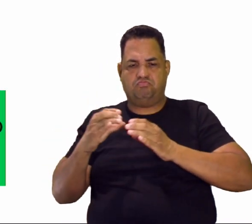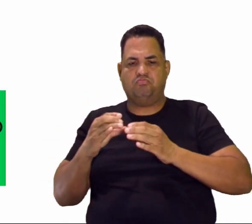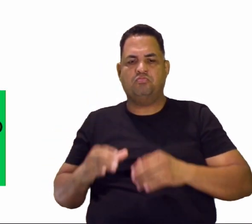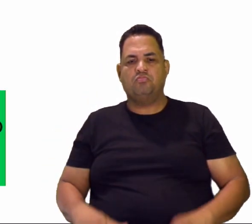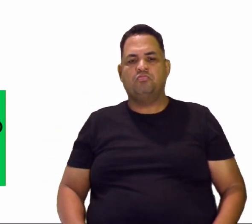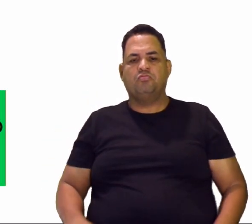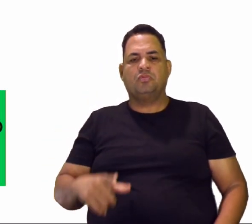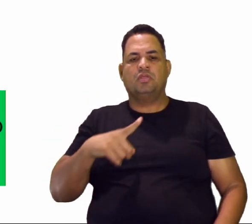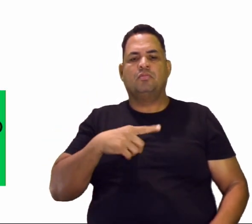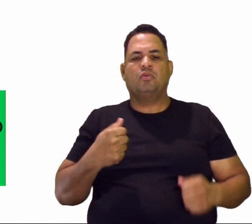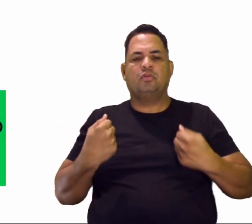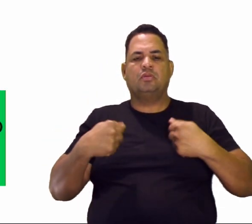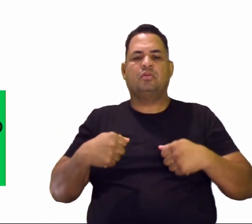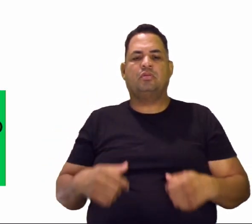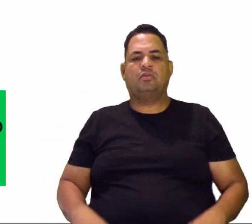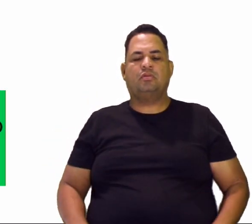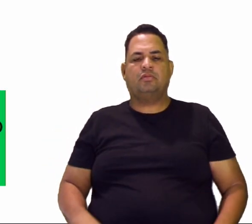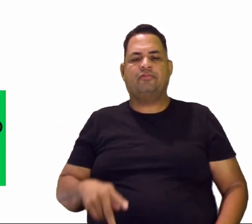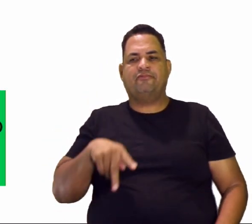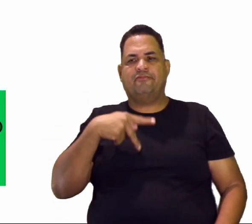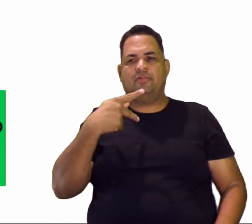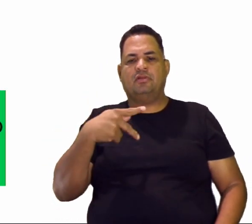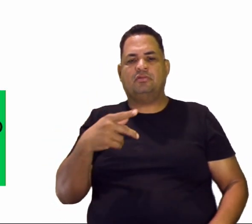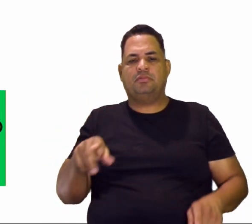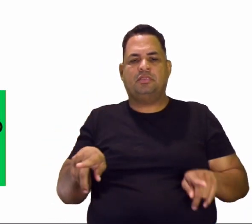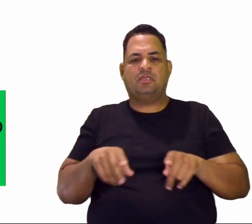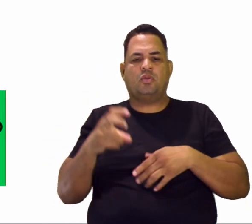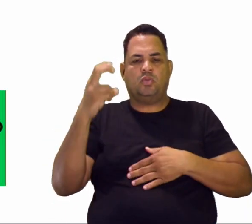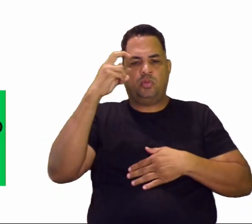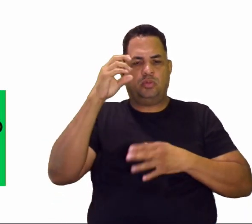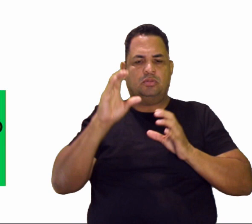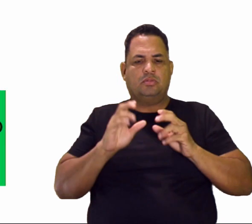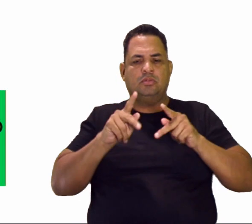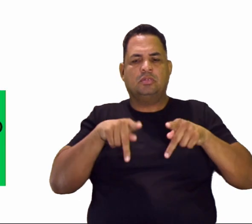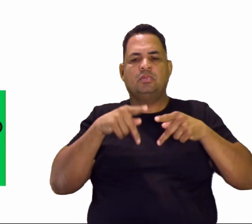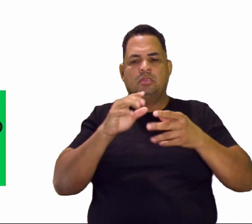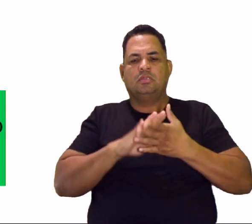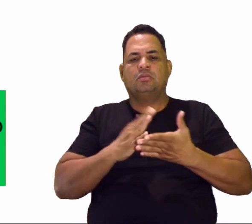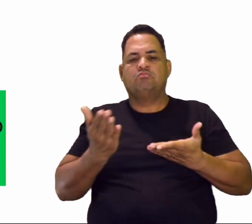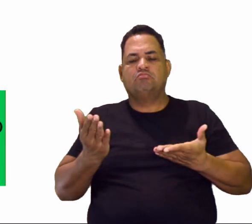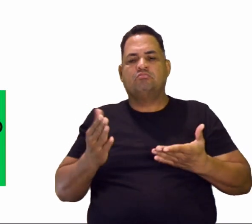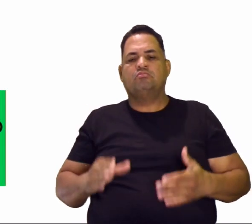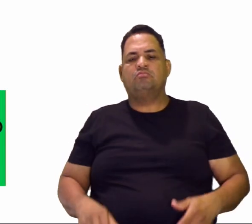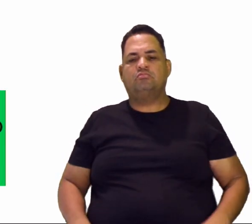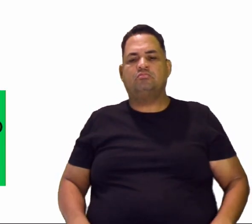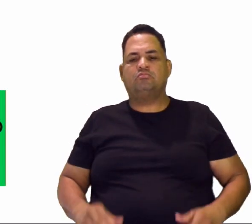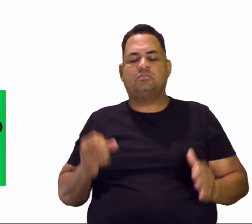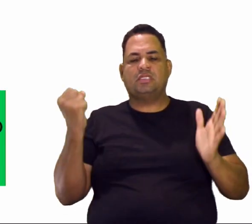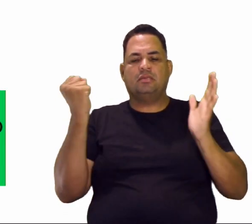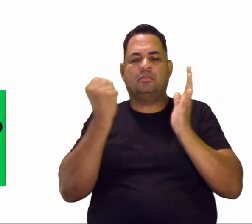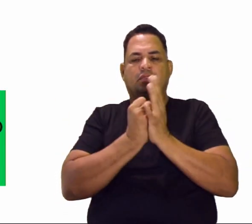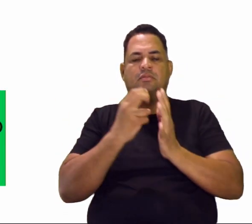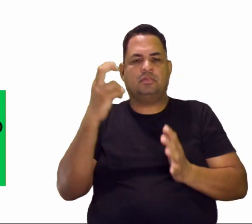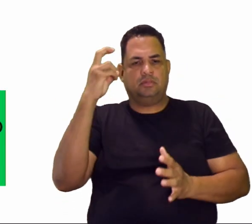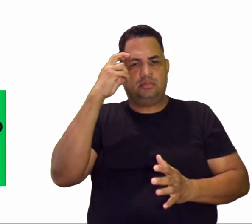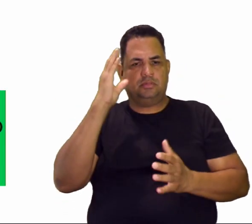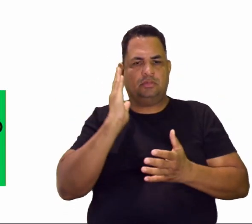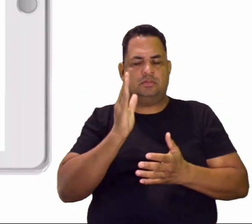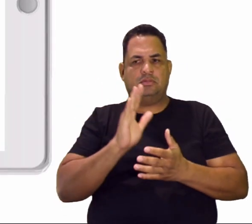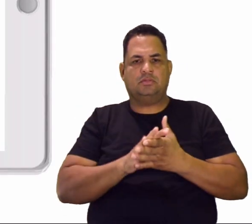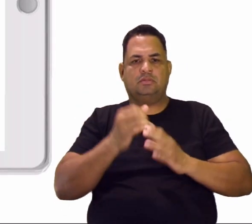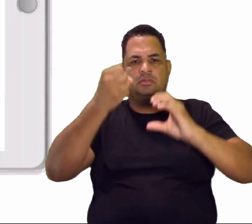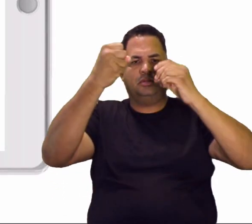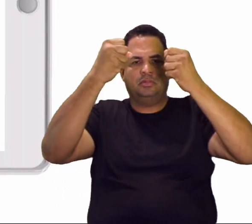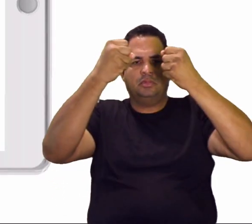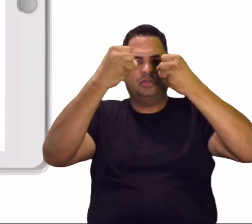Tá bom? Aí a gente falou sobre a cultura de massa, que tem esse objetivo de atender as massas, né? E patrimônio cultural, que nós já já